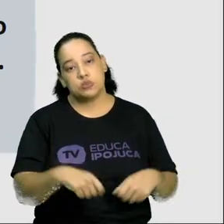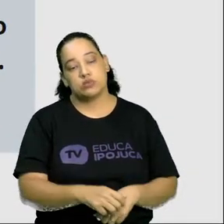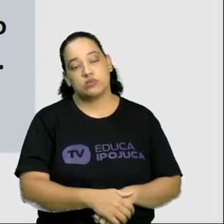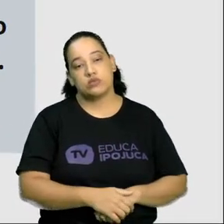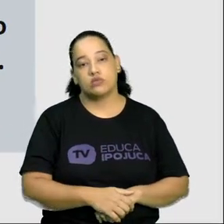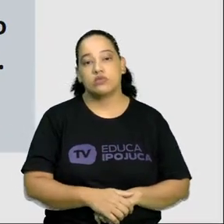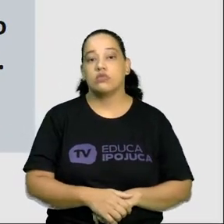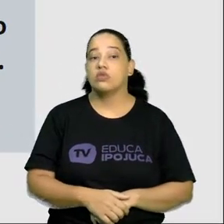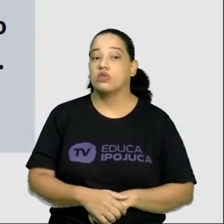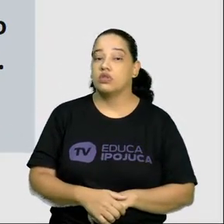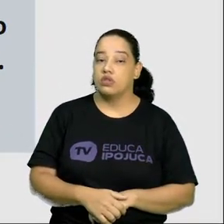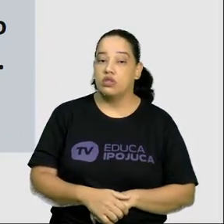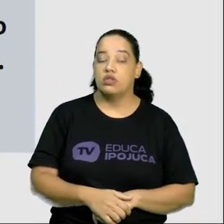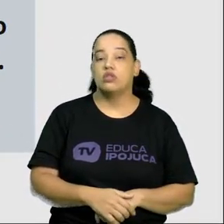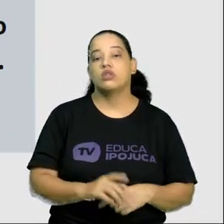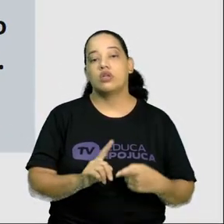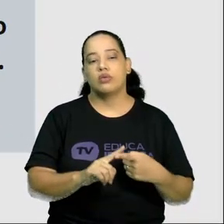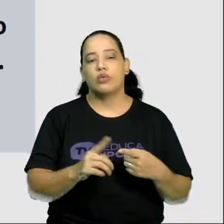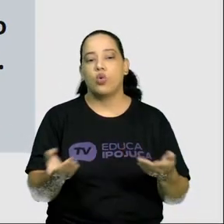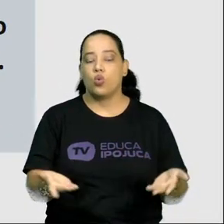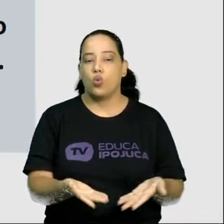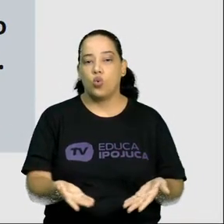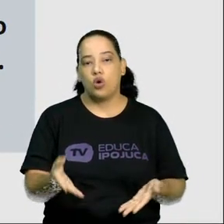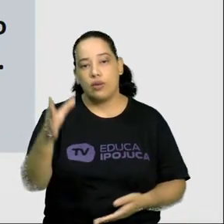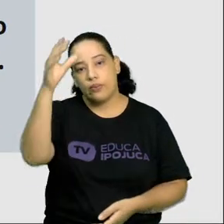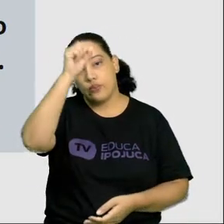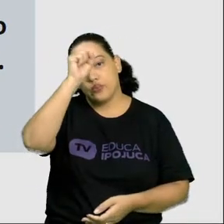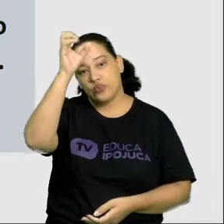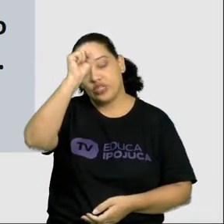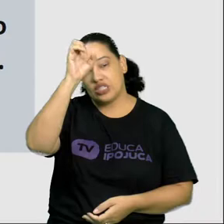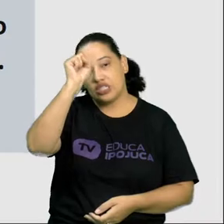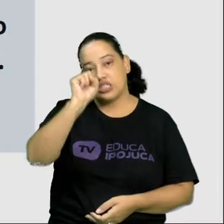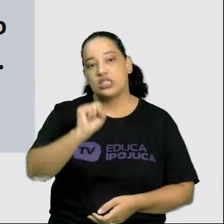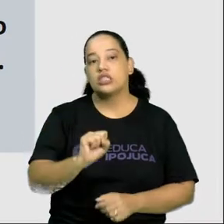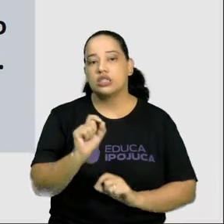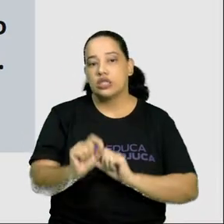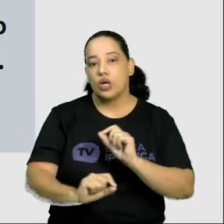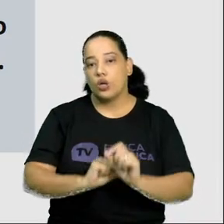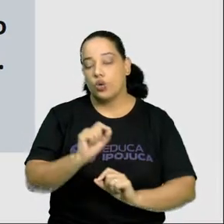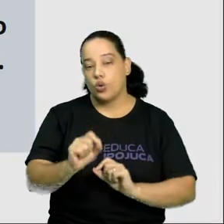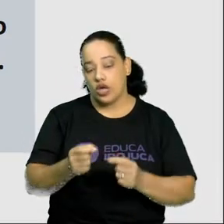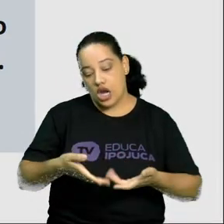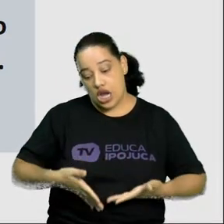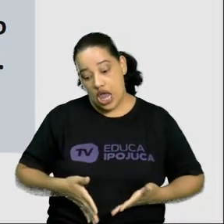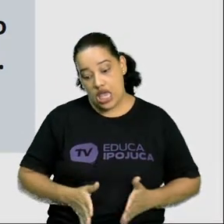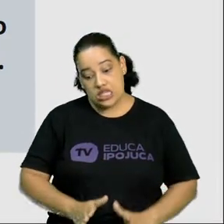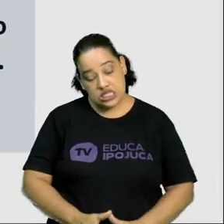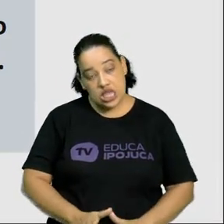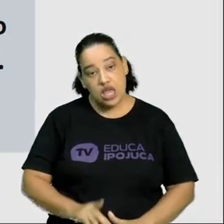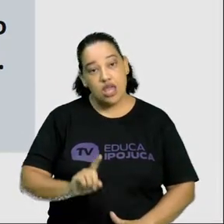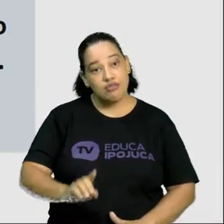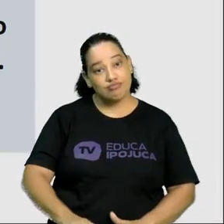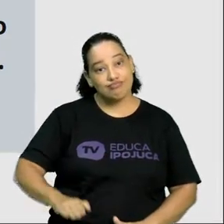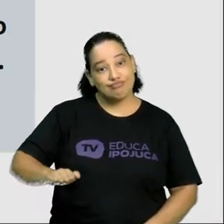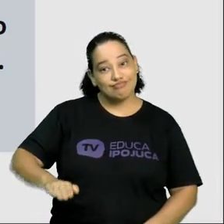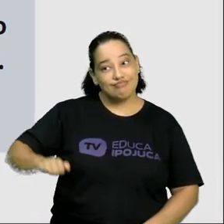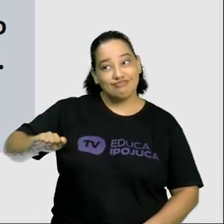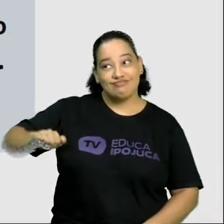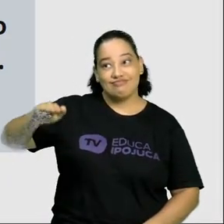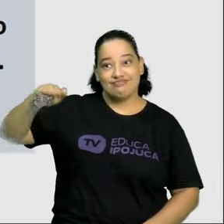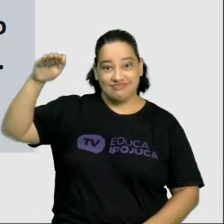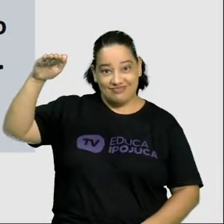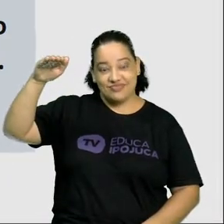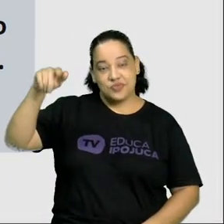Bom, vamos também hoje aprendermos um pouco sobre o nascimento e o crescimento. Então,